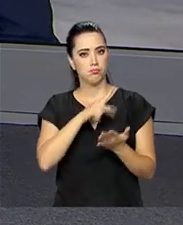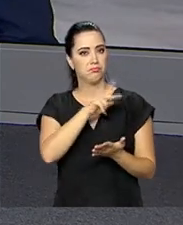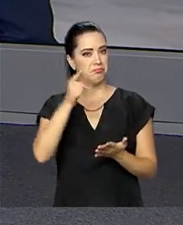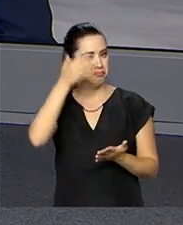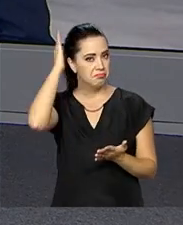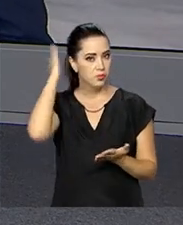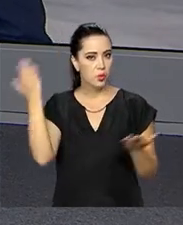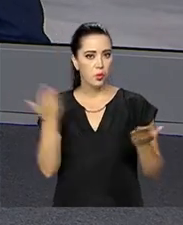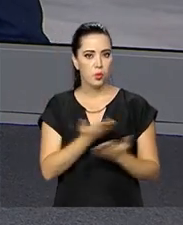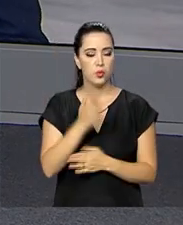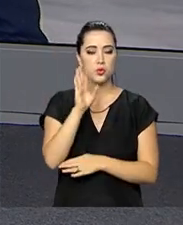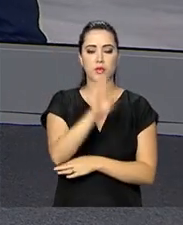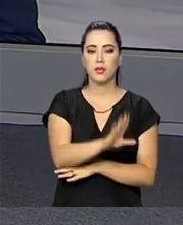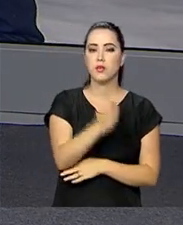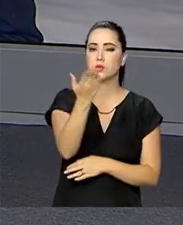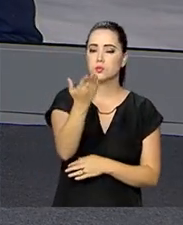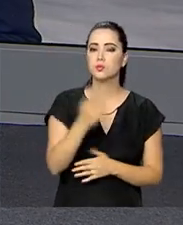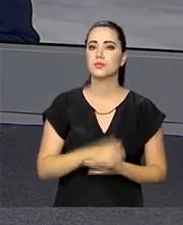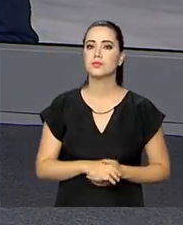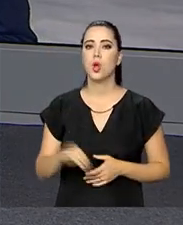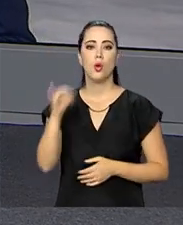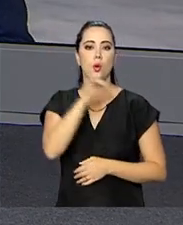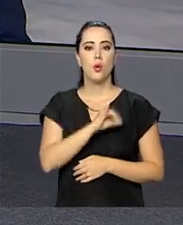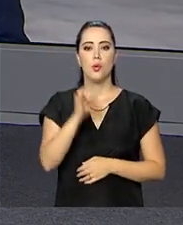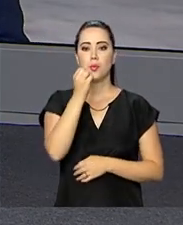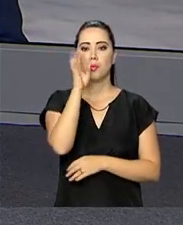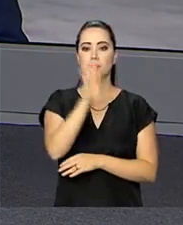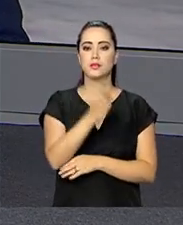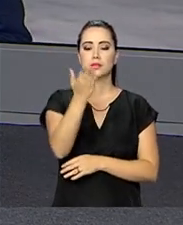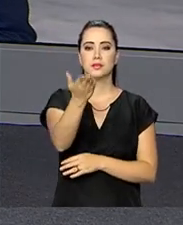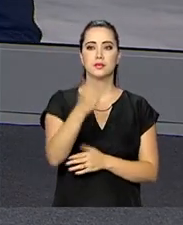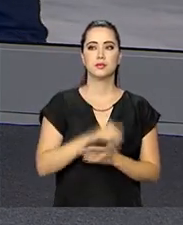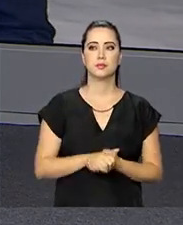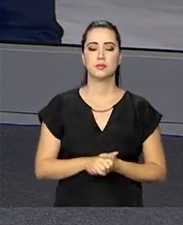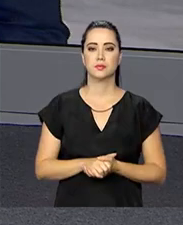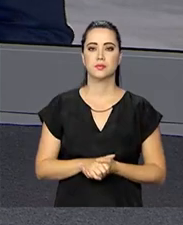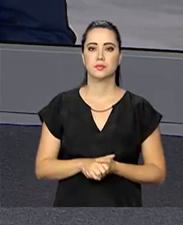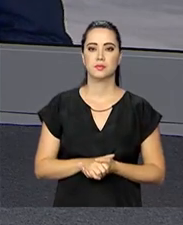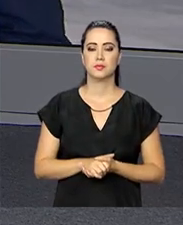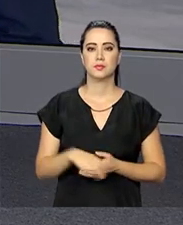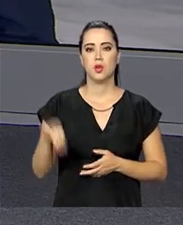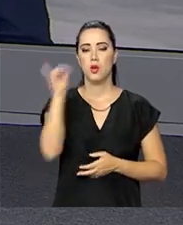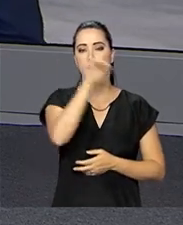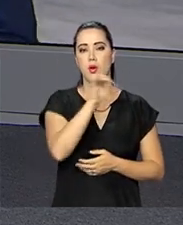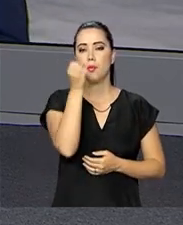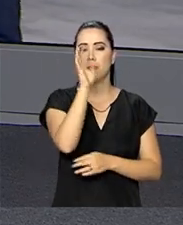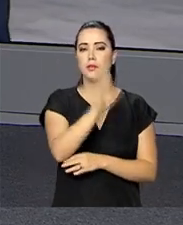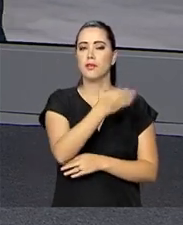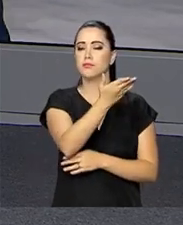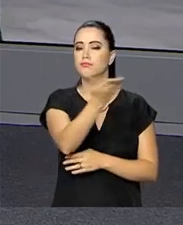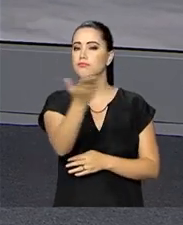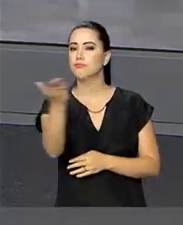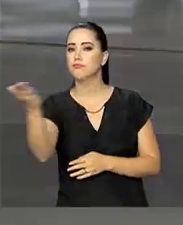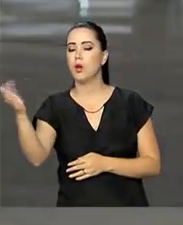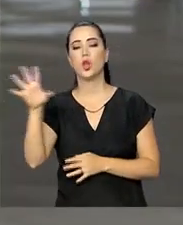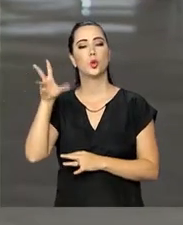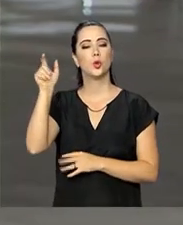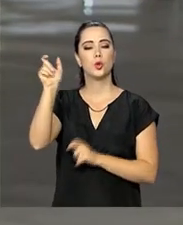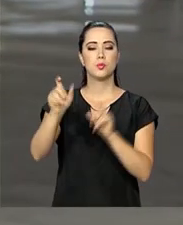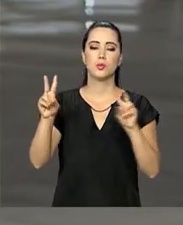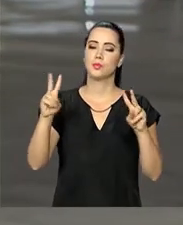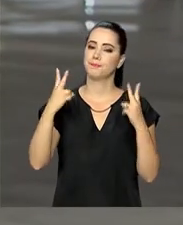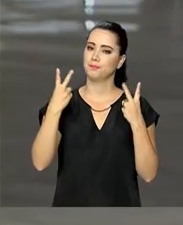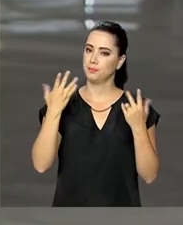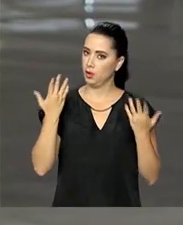presidente da república nesta tarde. Olá, João Pedro, boa tarde para você. Oi, Roberto, boa tarde a você, boa tarde a todos.